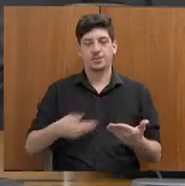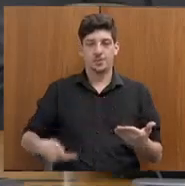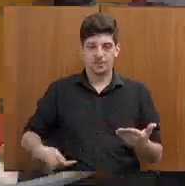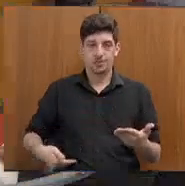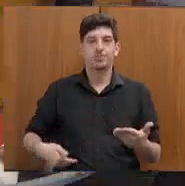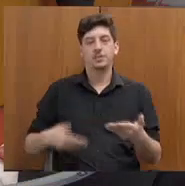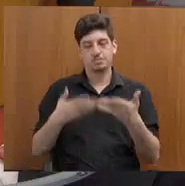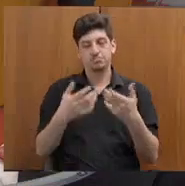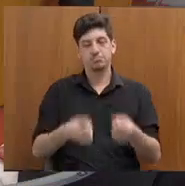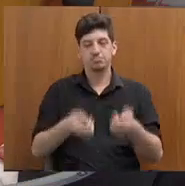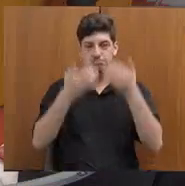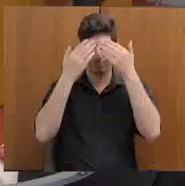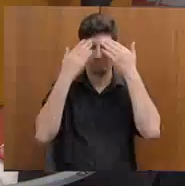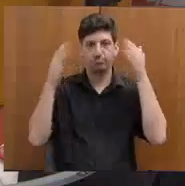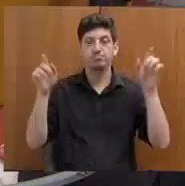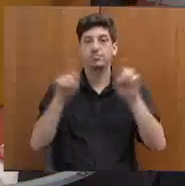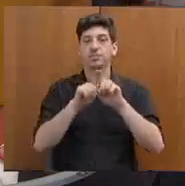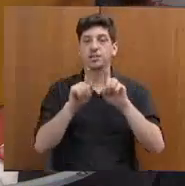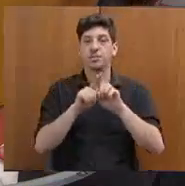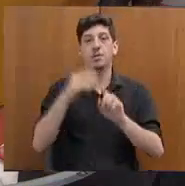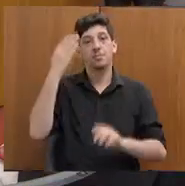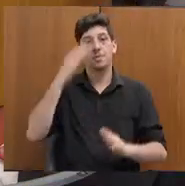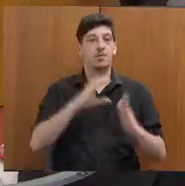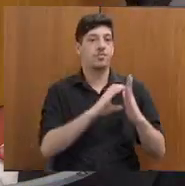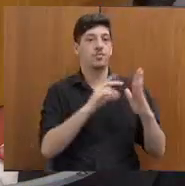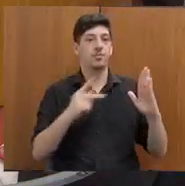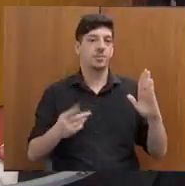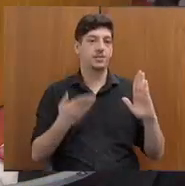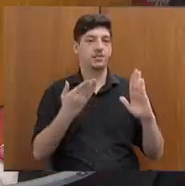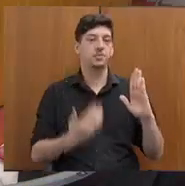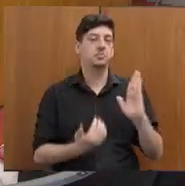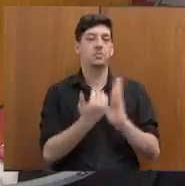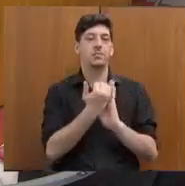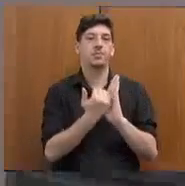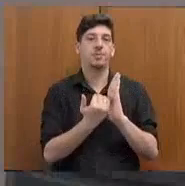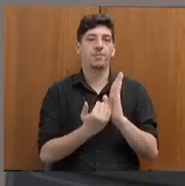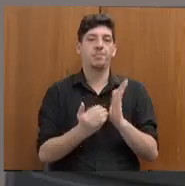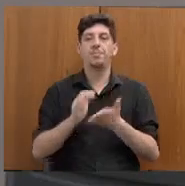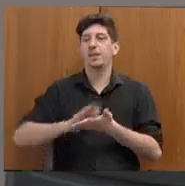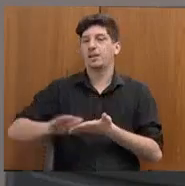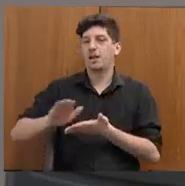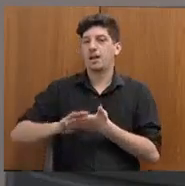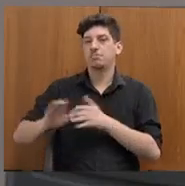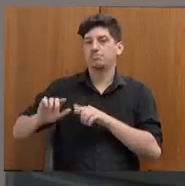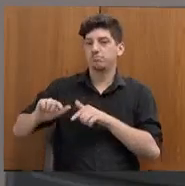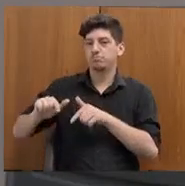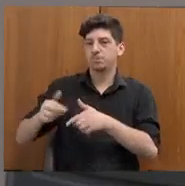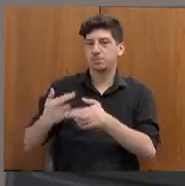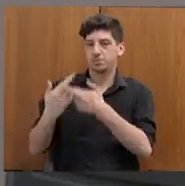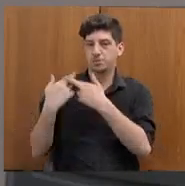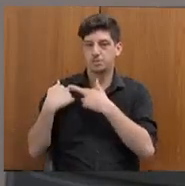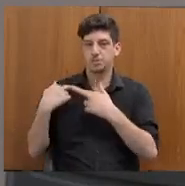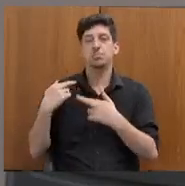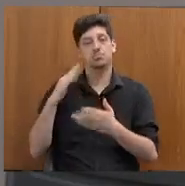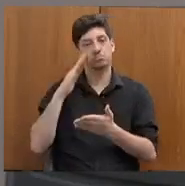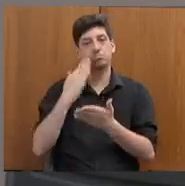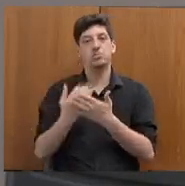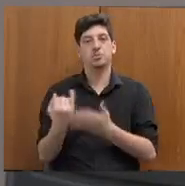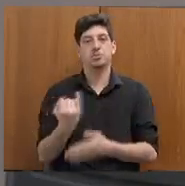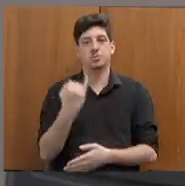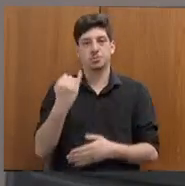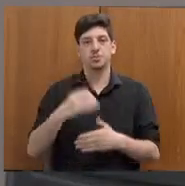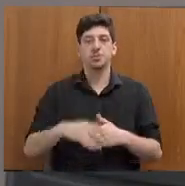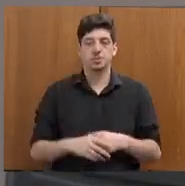de peito aberto, prestando contas nas suas atitudes, dos seus atos, achei muito importante. Quando a senhora falou